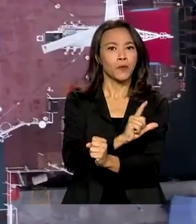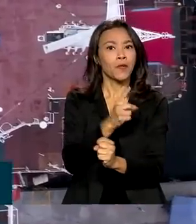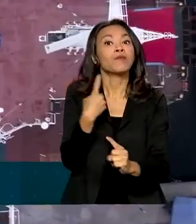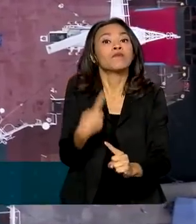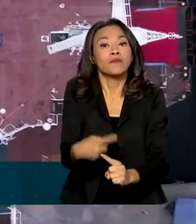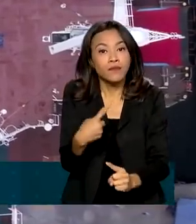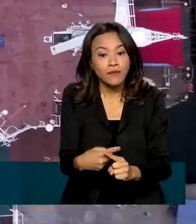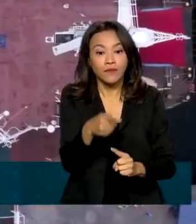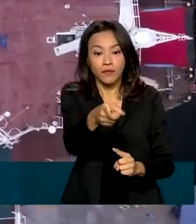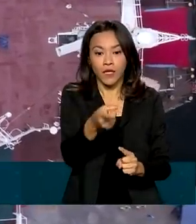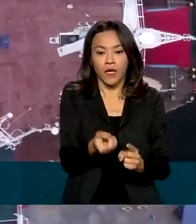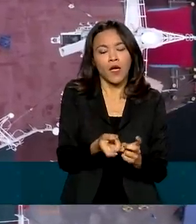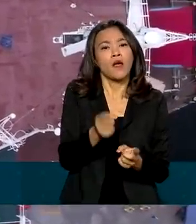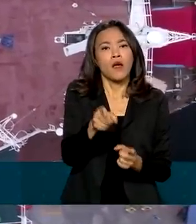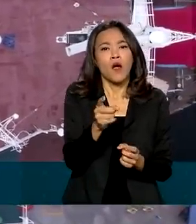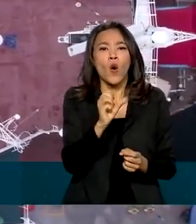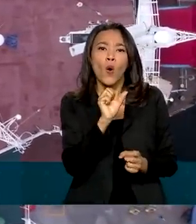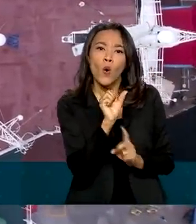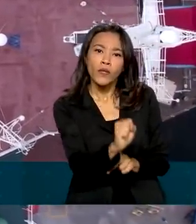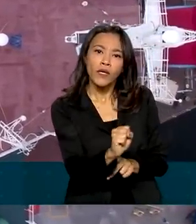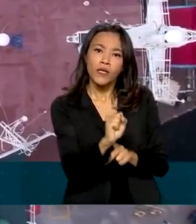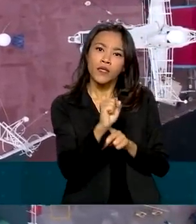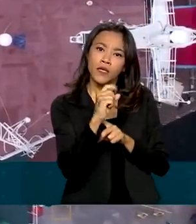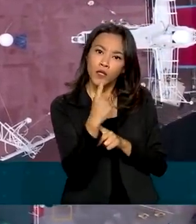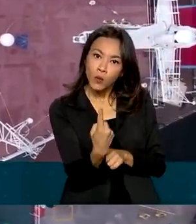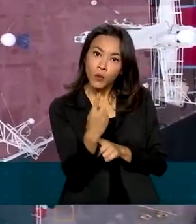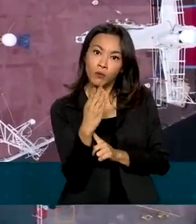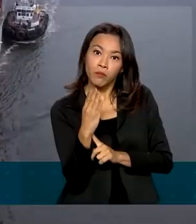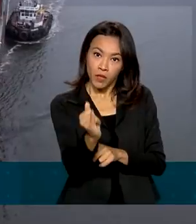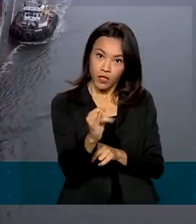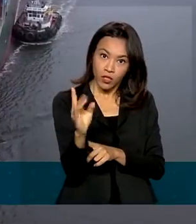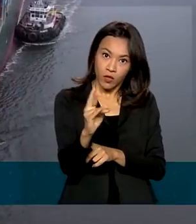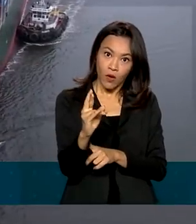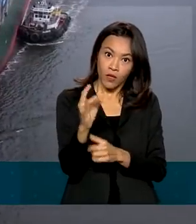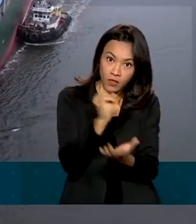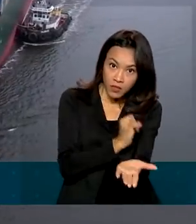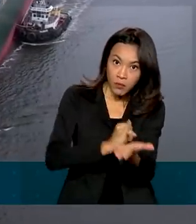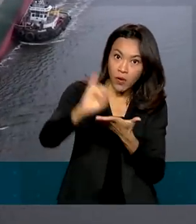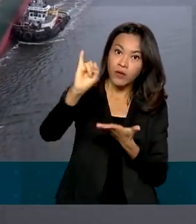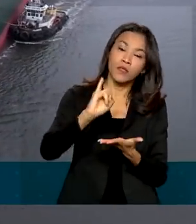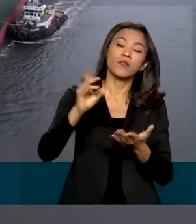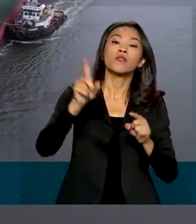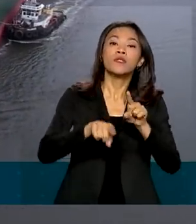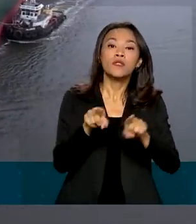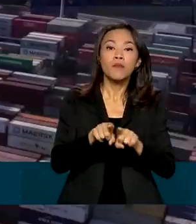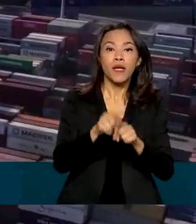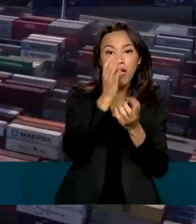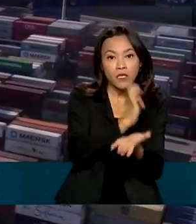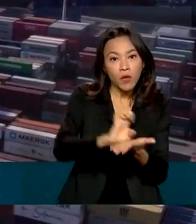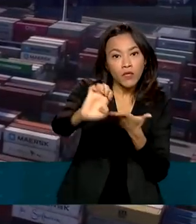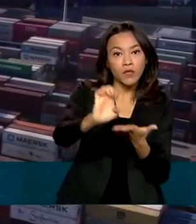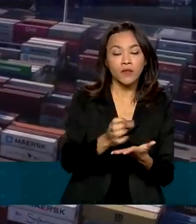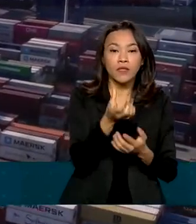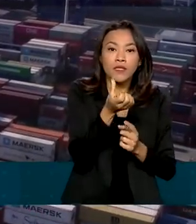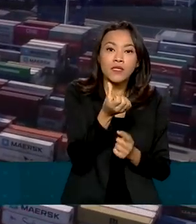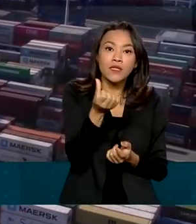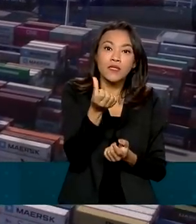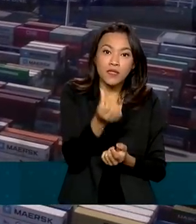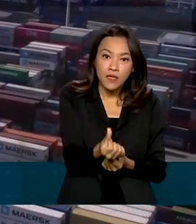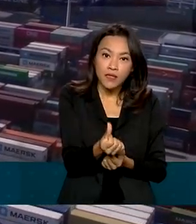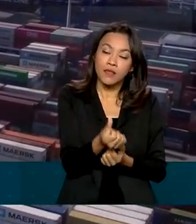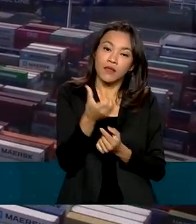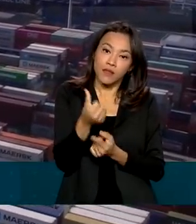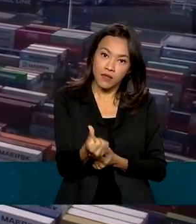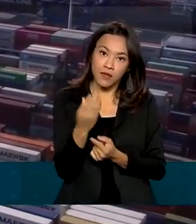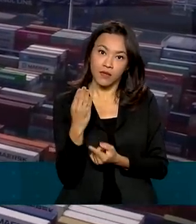exportações de pouco mais de 81 bilhões de dólares e importações de quase 66 bilhões